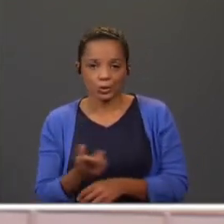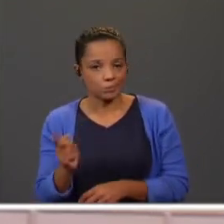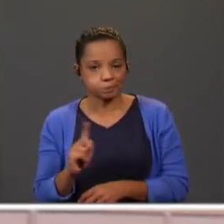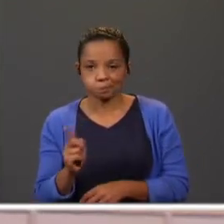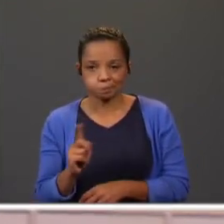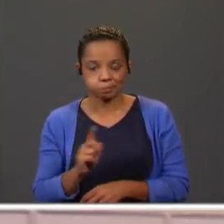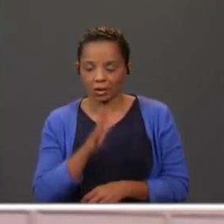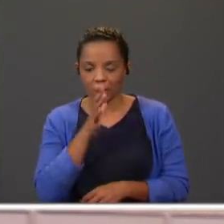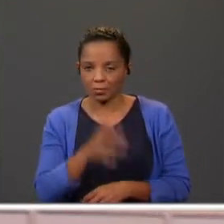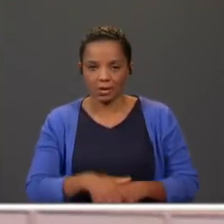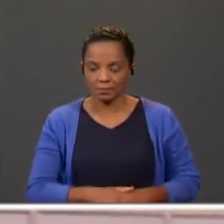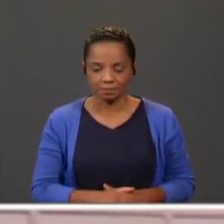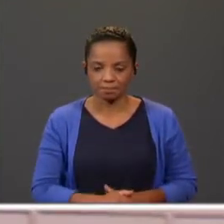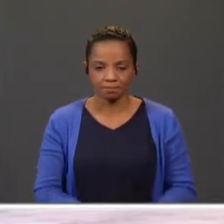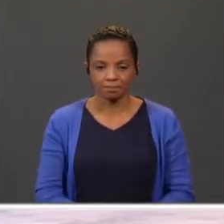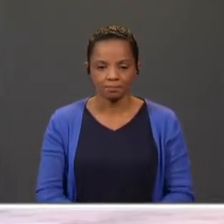não poderia ser dessa forma.